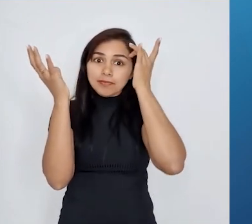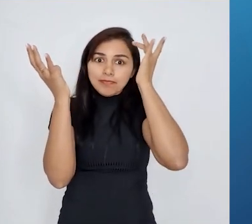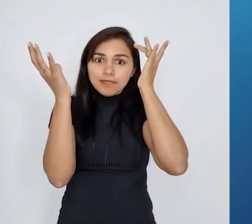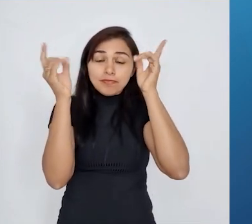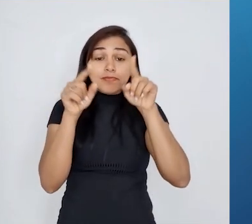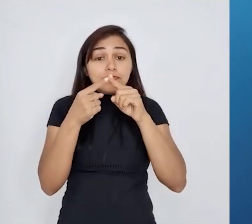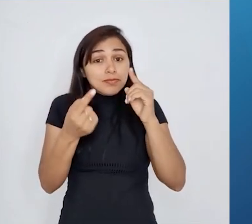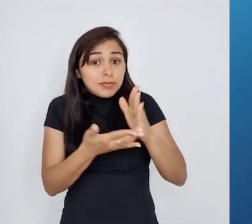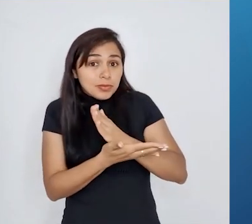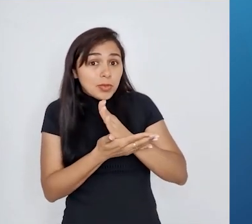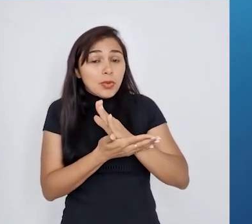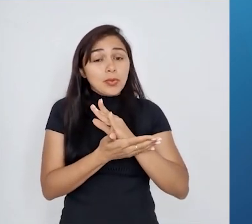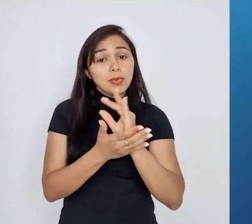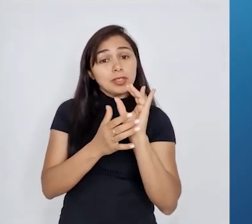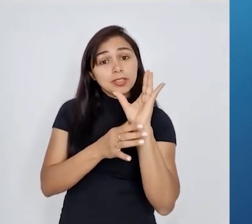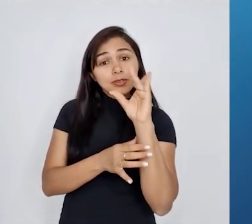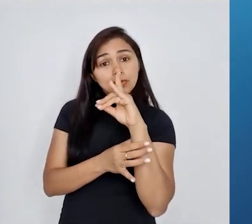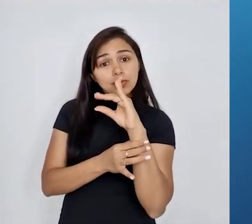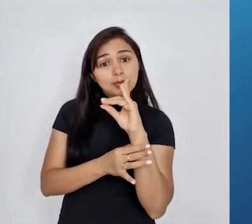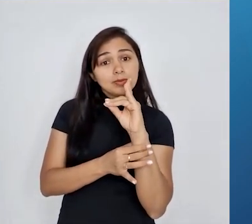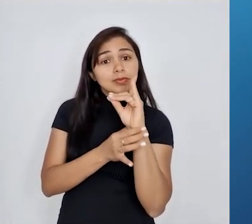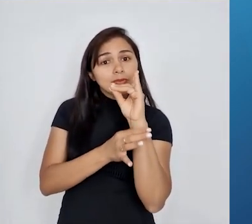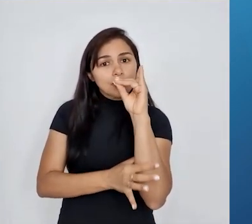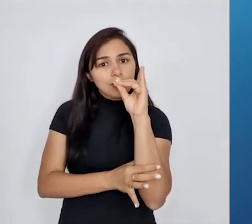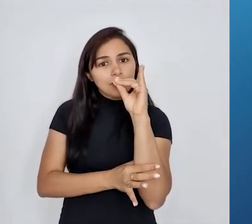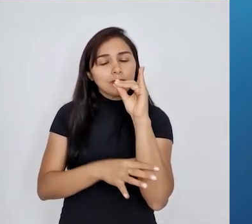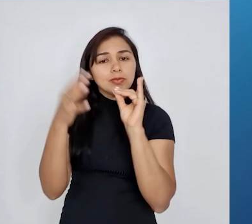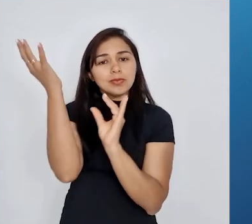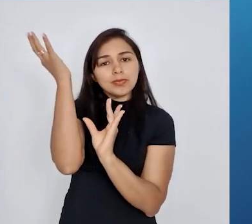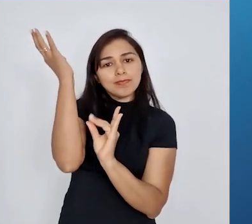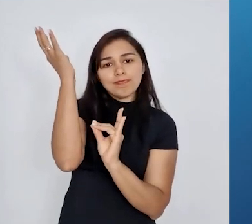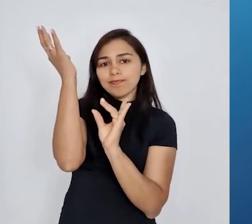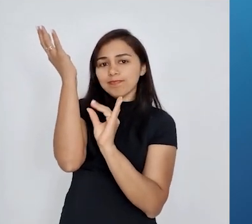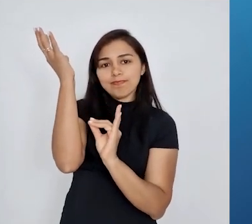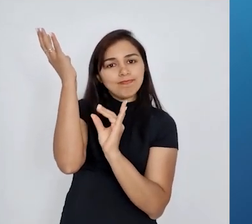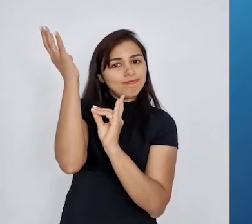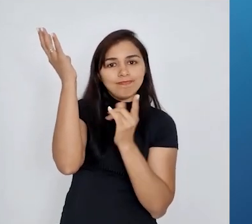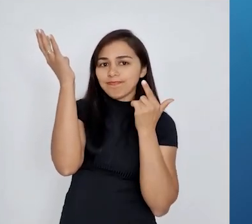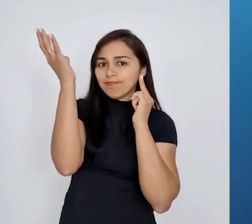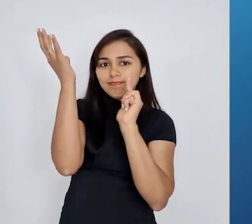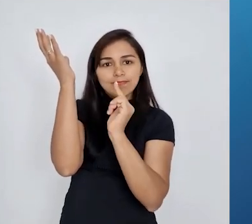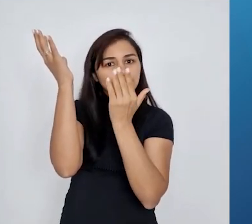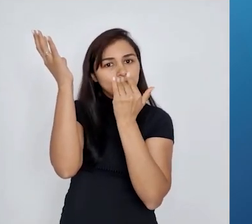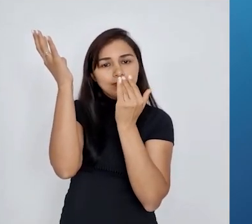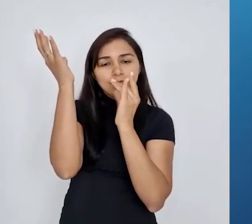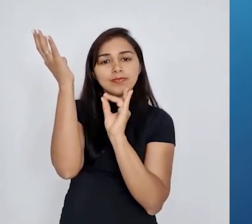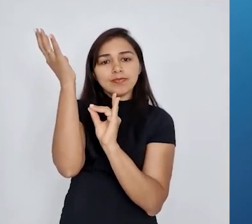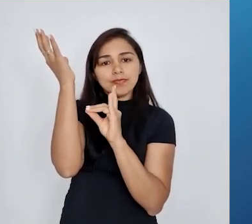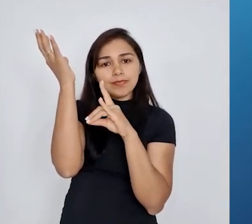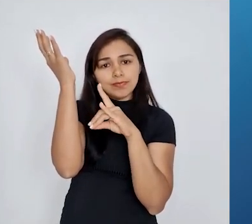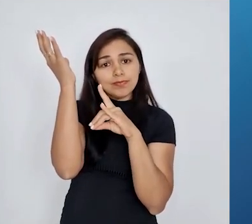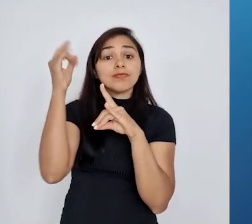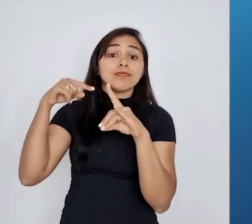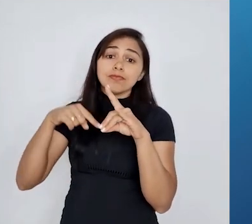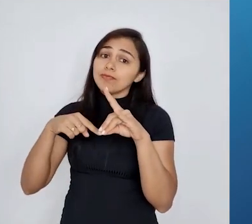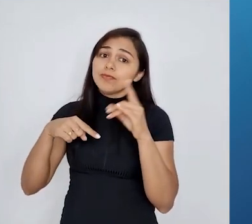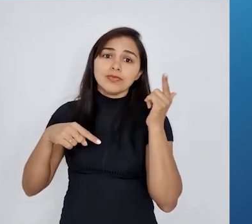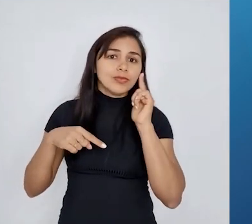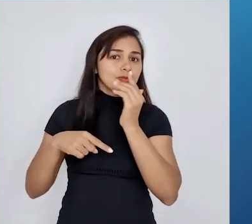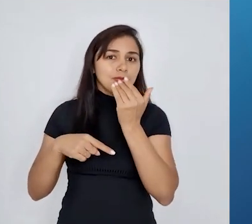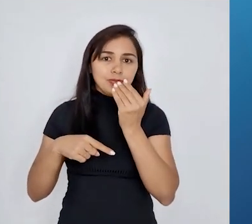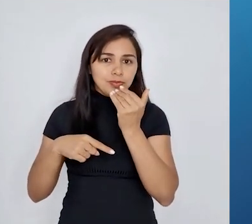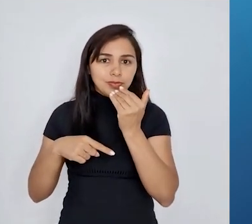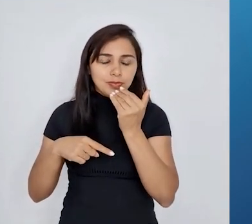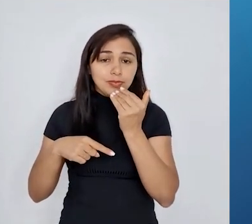curto, essas iam ter uma desvantagem em relação às outras de pescoço longo, porque elas não iam conseguir alcançar ali a sua alimentação. Então,